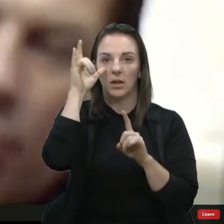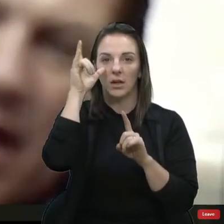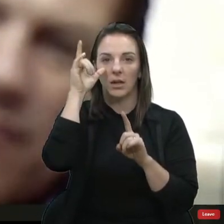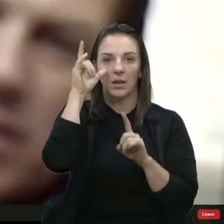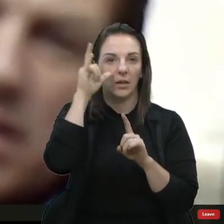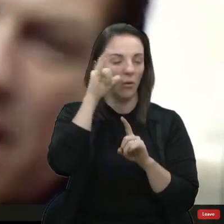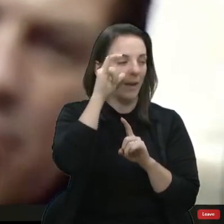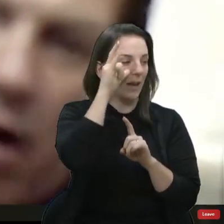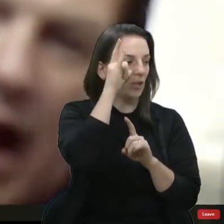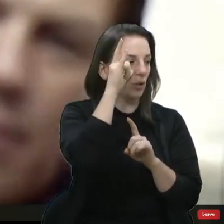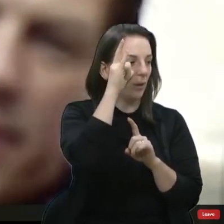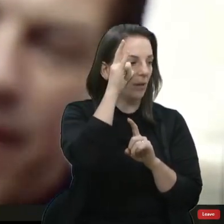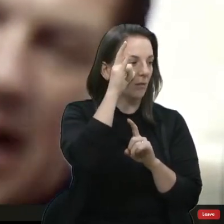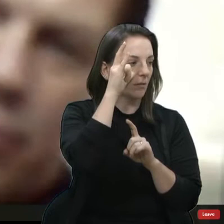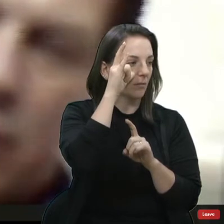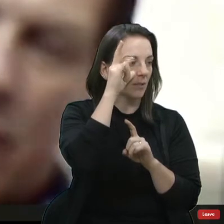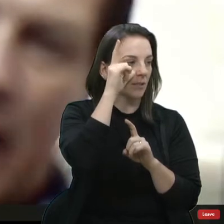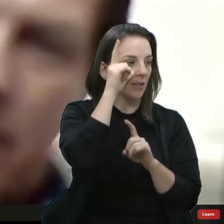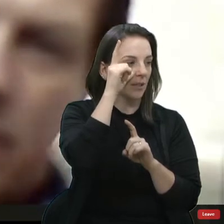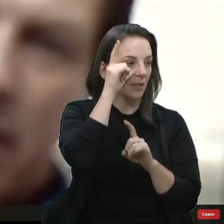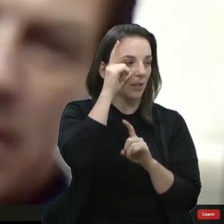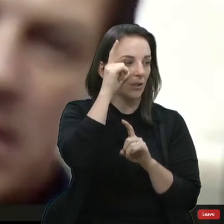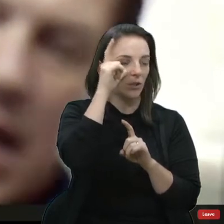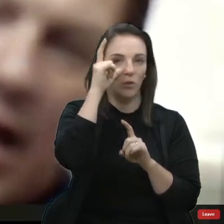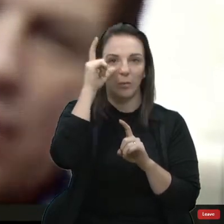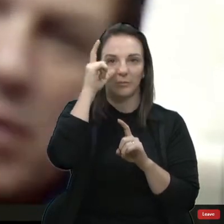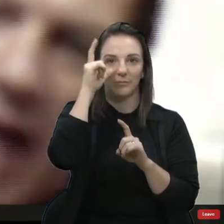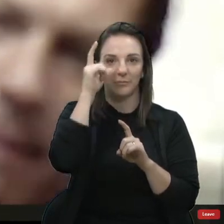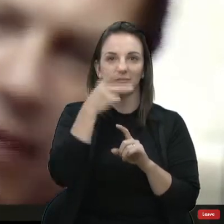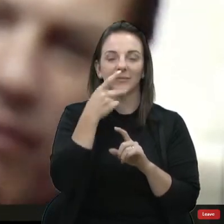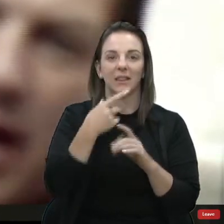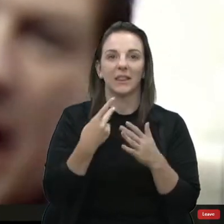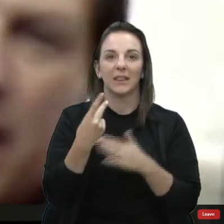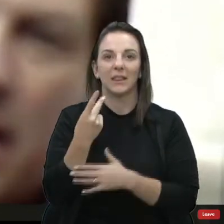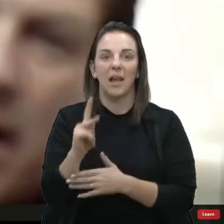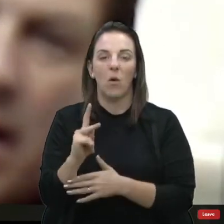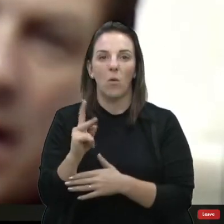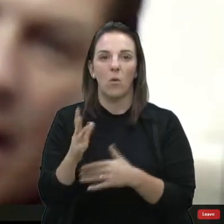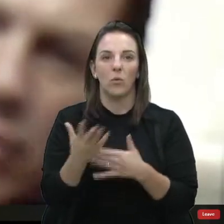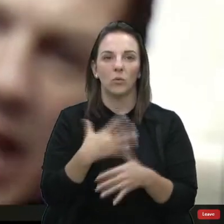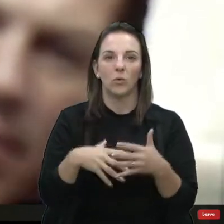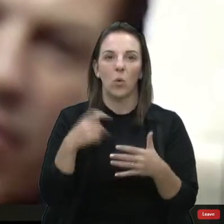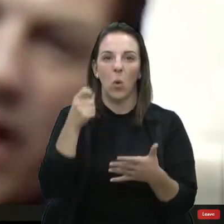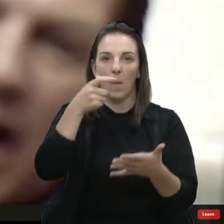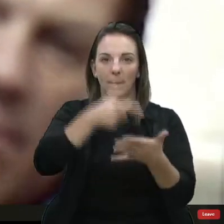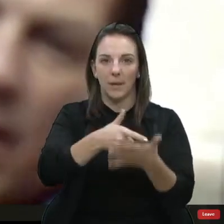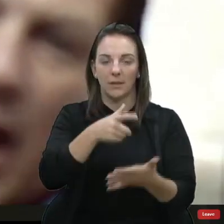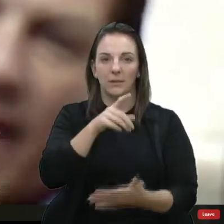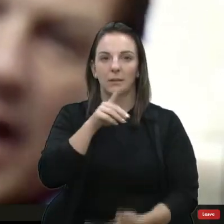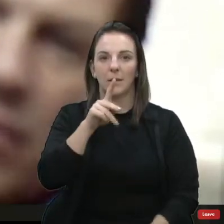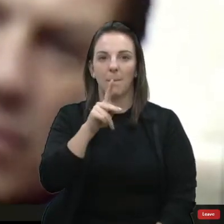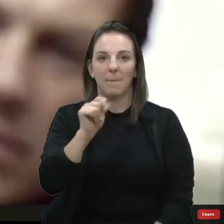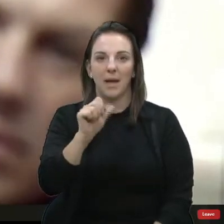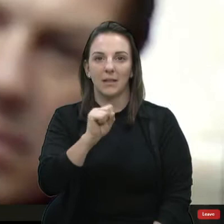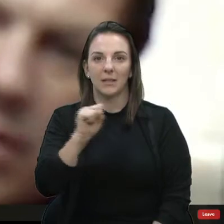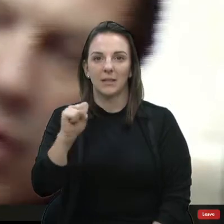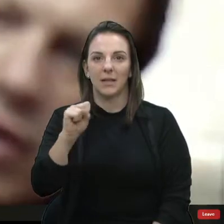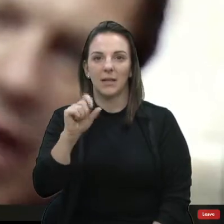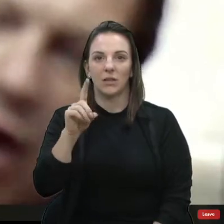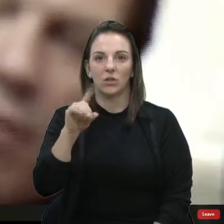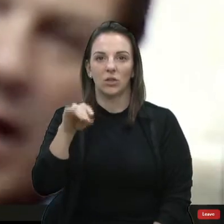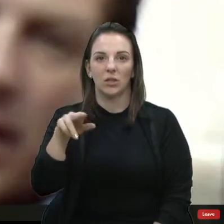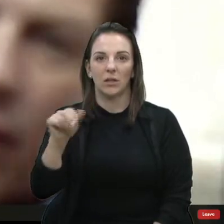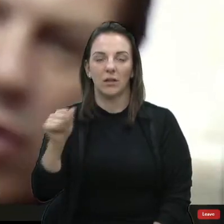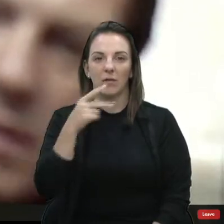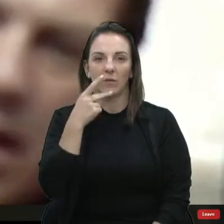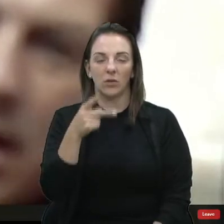Como é que vocês têm moral para falar do Bolsonaro? Dizer que ele não sabe governar? Ele não sabe governar, mas não é ladrão? Eu acho que